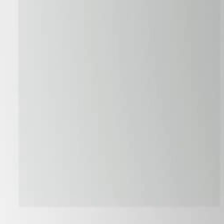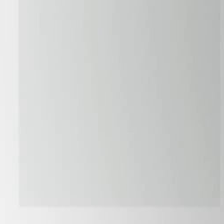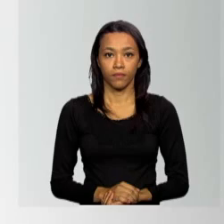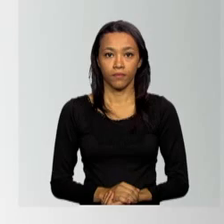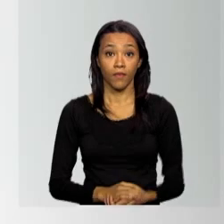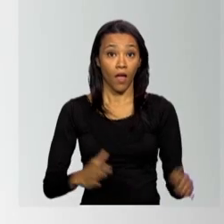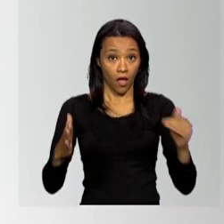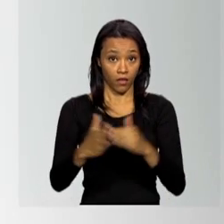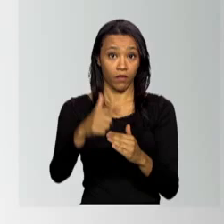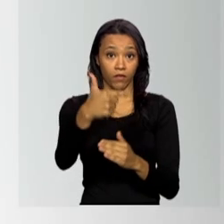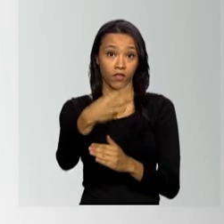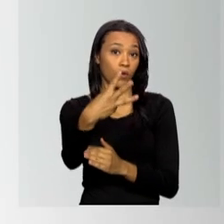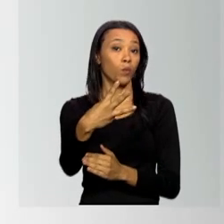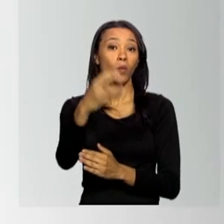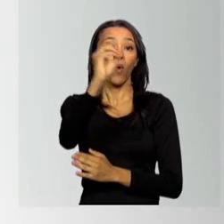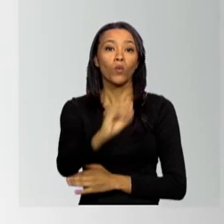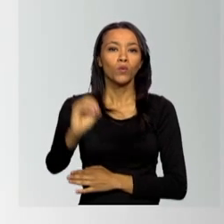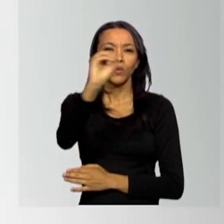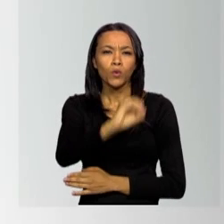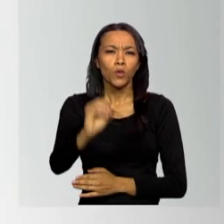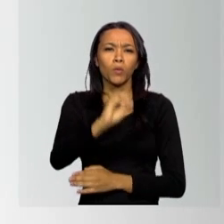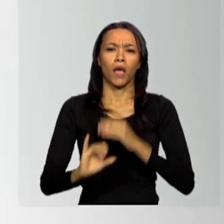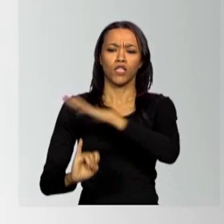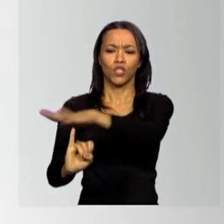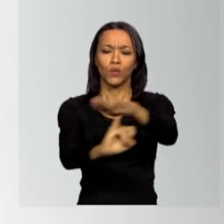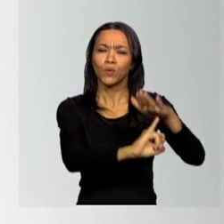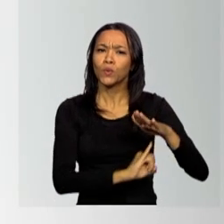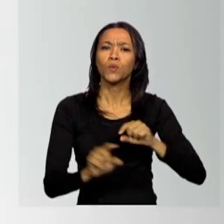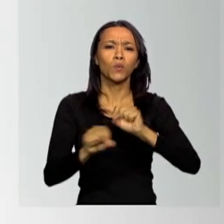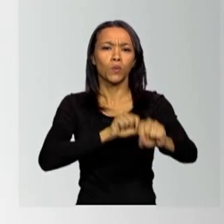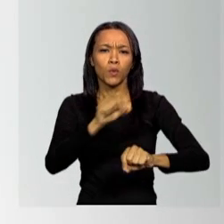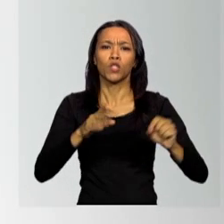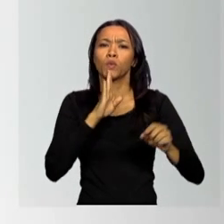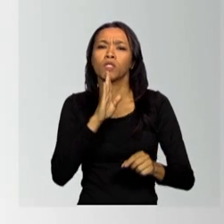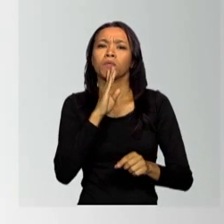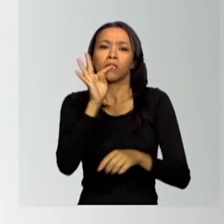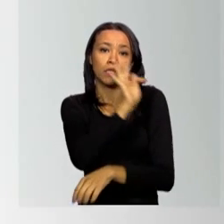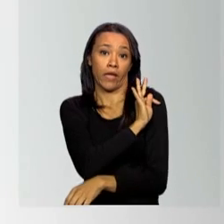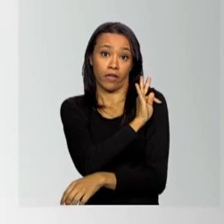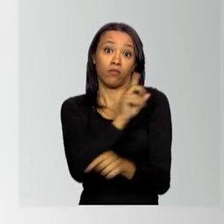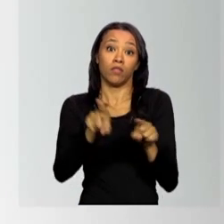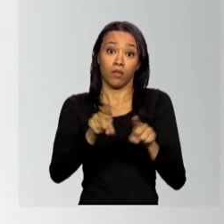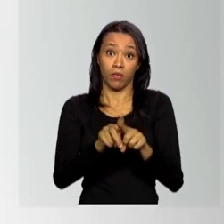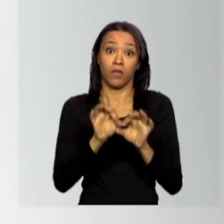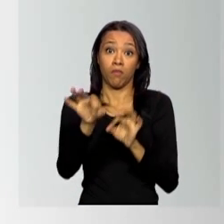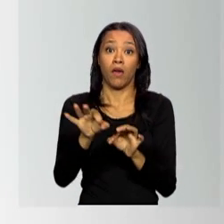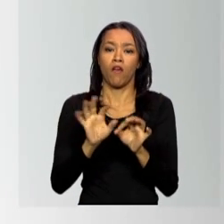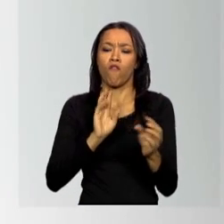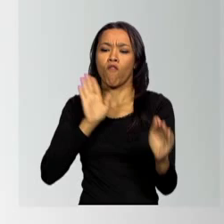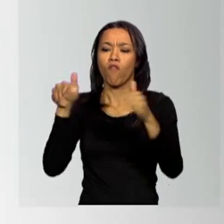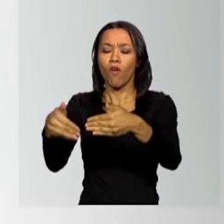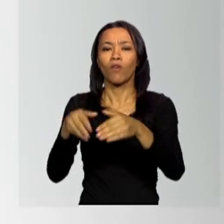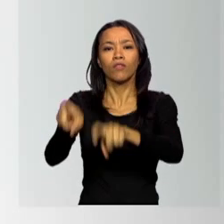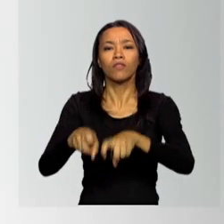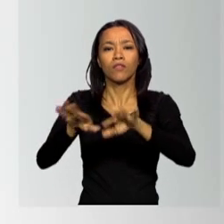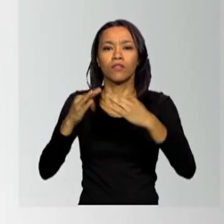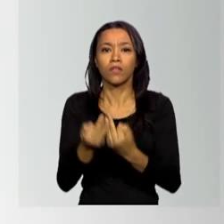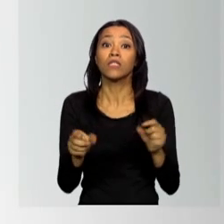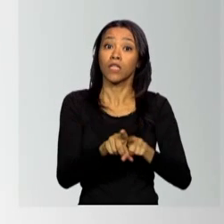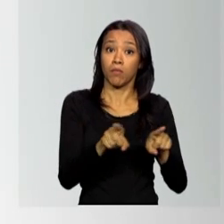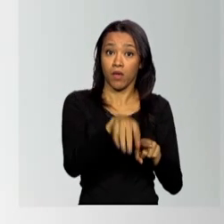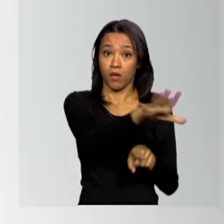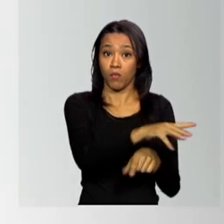Até o dia 23 de outubro, as instituições de assistência técnica e extensão rural para agricultura familiar e reforma agrária